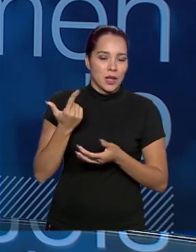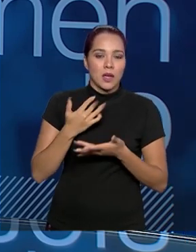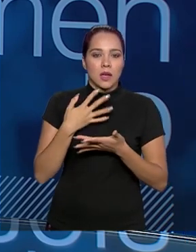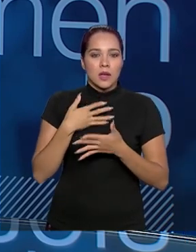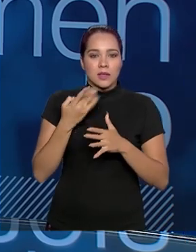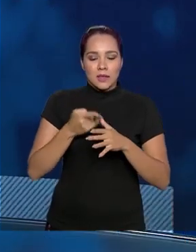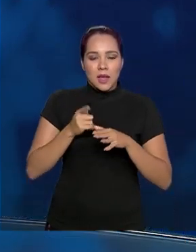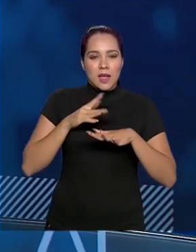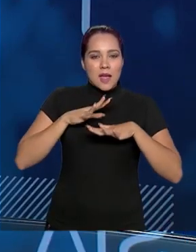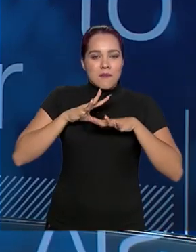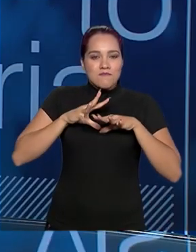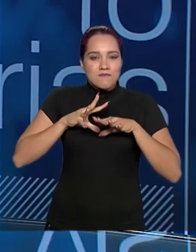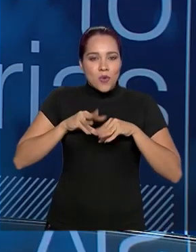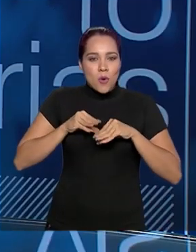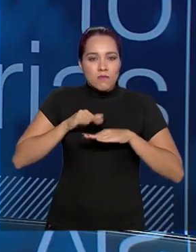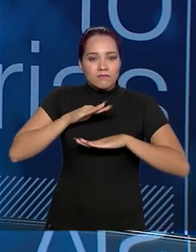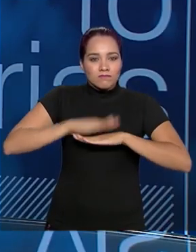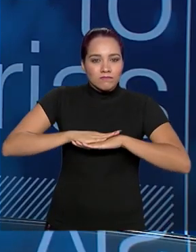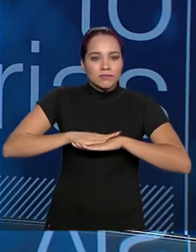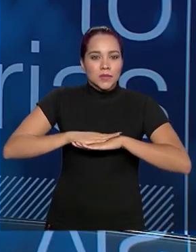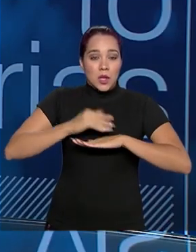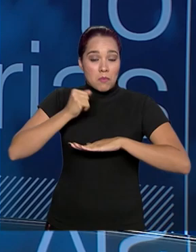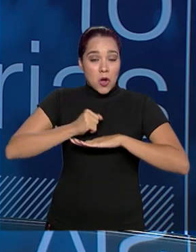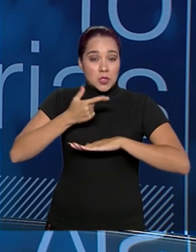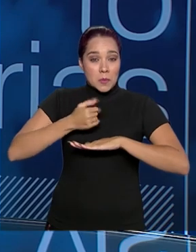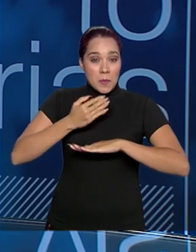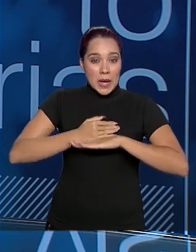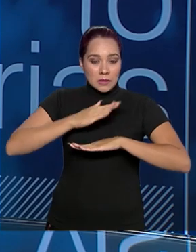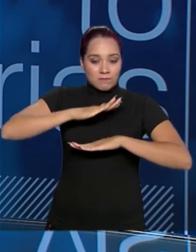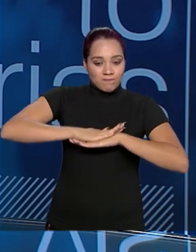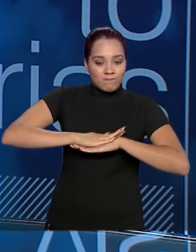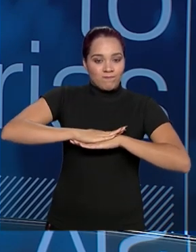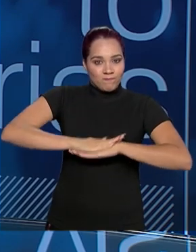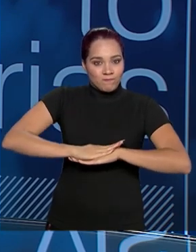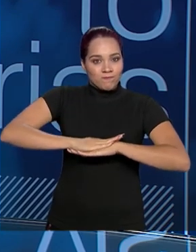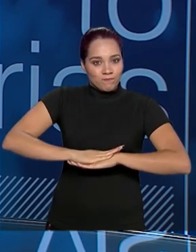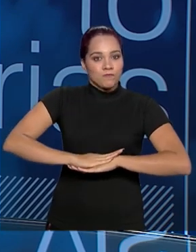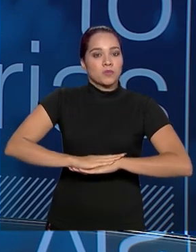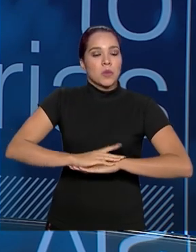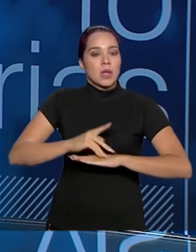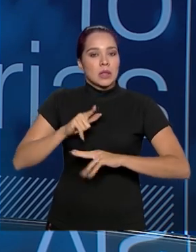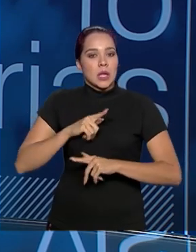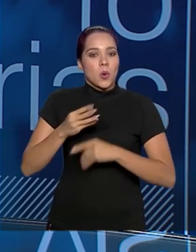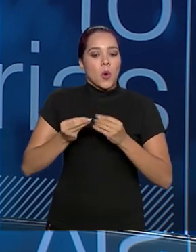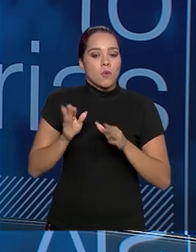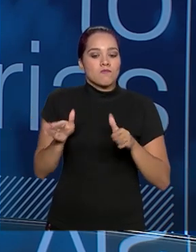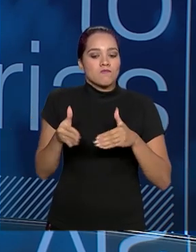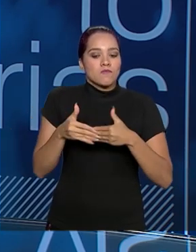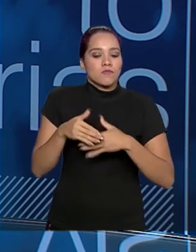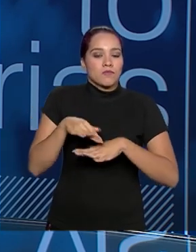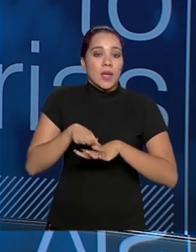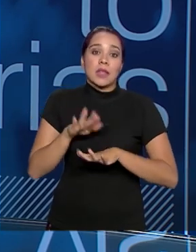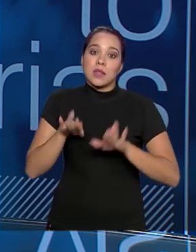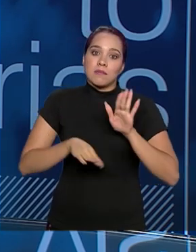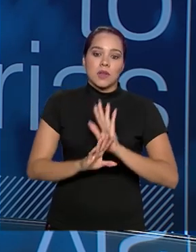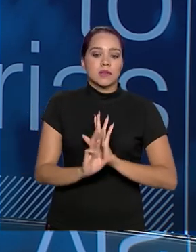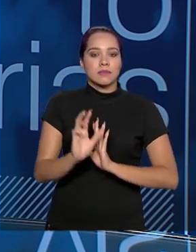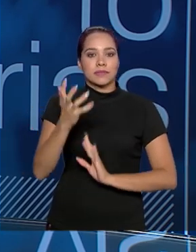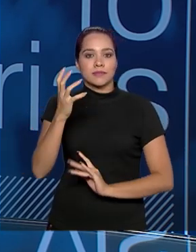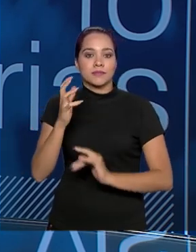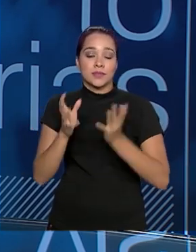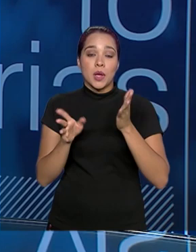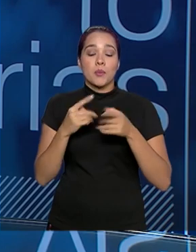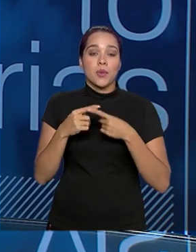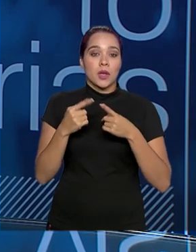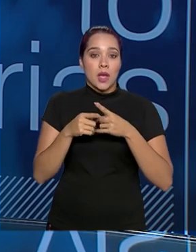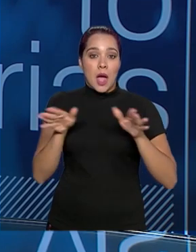adensamento de rejeito, onde o rejeito pode ser um pouco mais compactado, um pouco mais classificado. Então, vai muito de cada caso, porque a